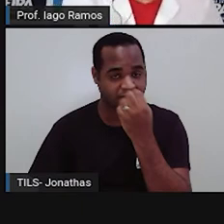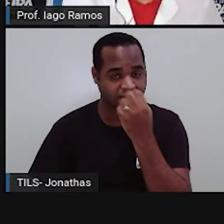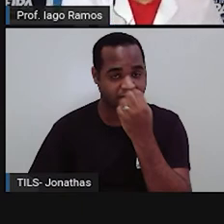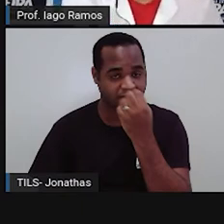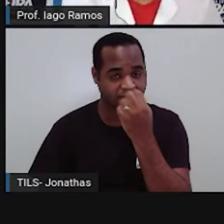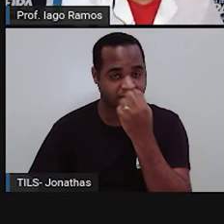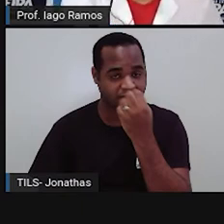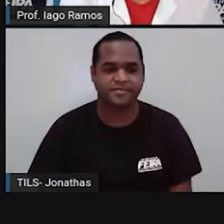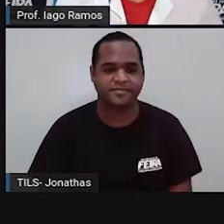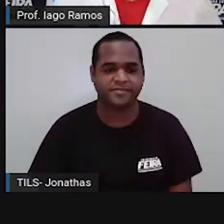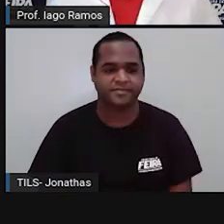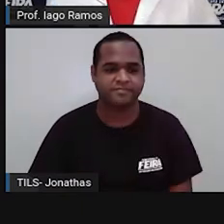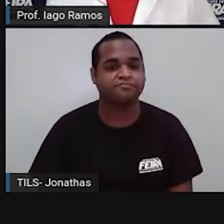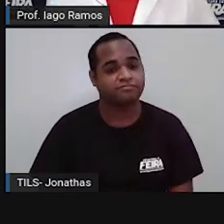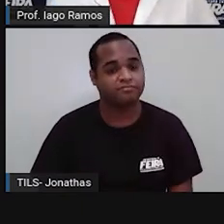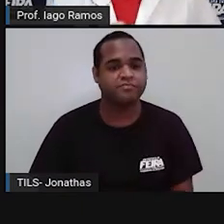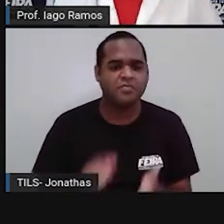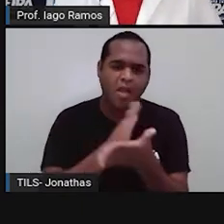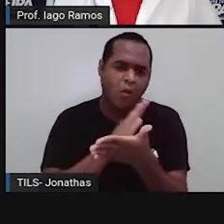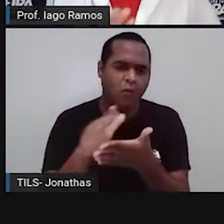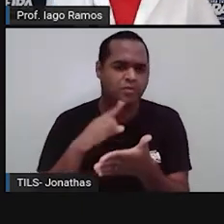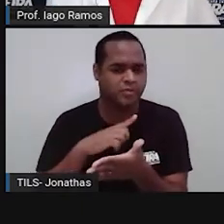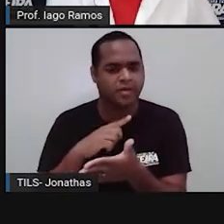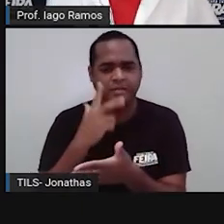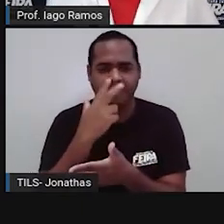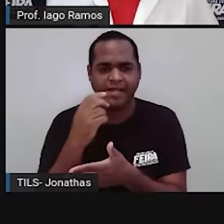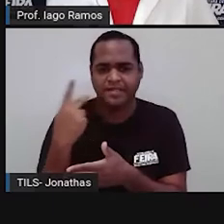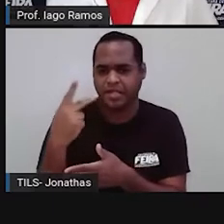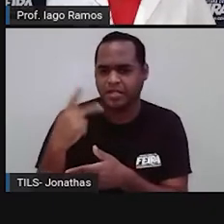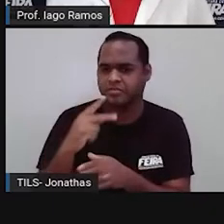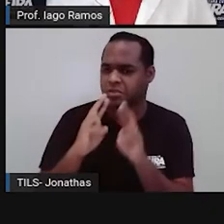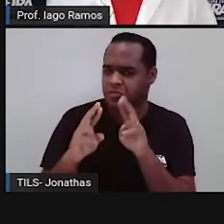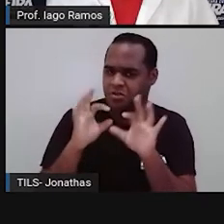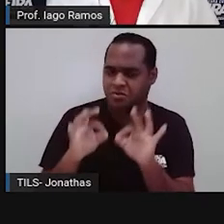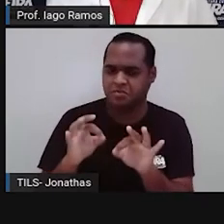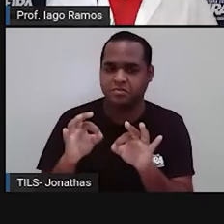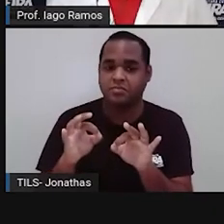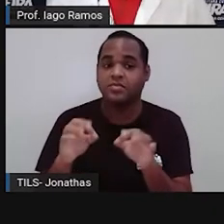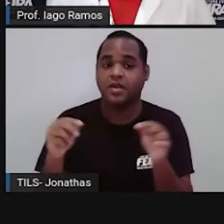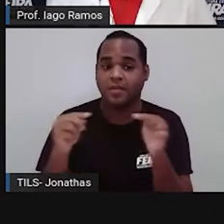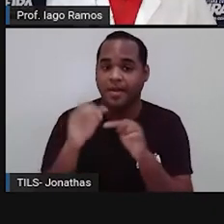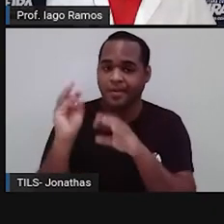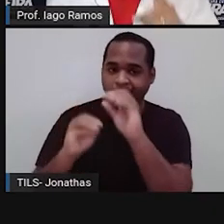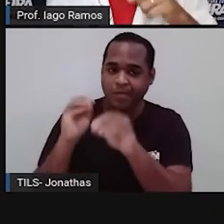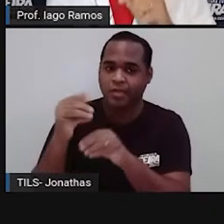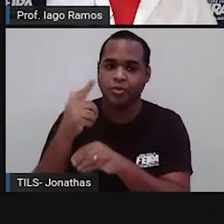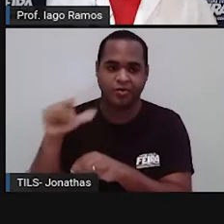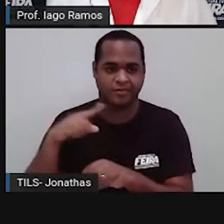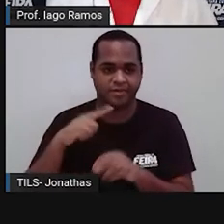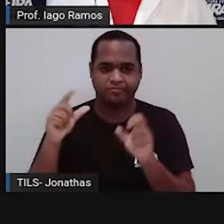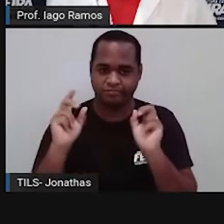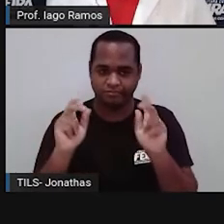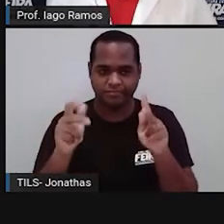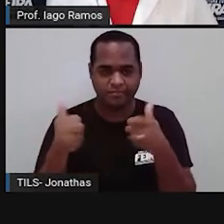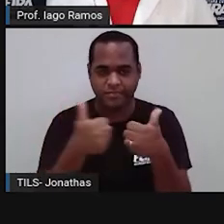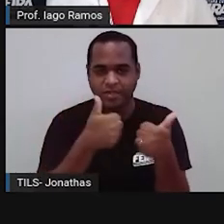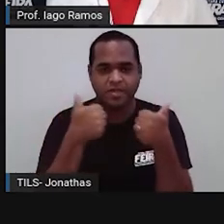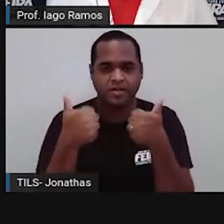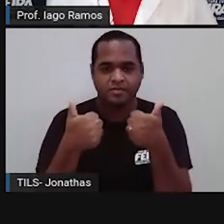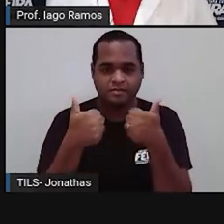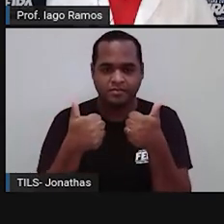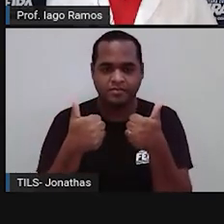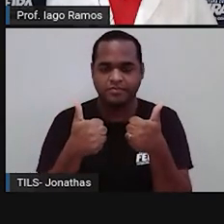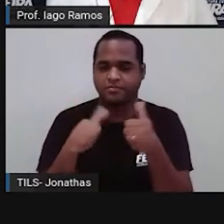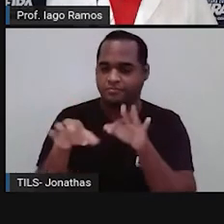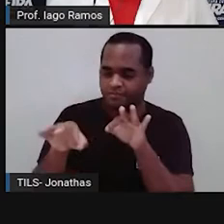Claro, algumas perguntas, né? Essas que a gente já respondeu serão colocadas de novo, né? Então, a gente parou nessa mesmo, ó. A